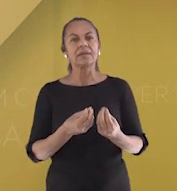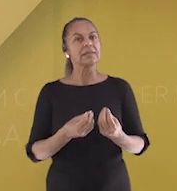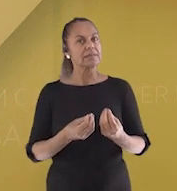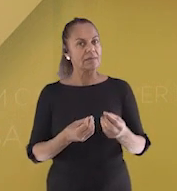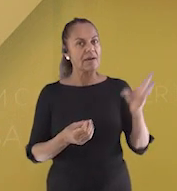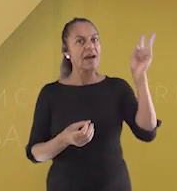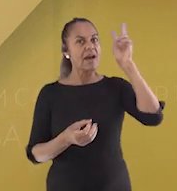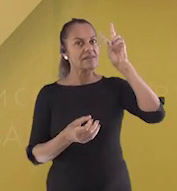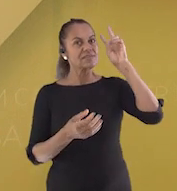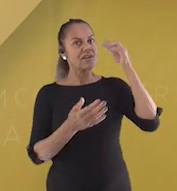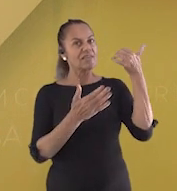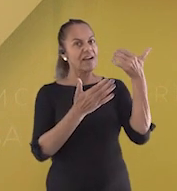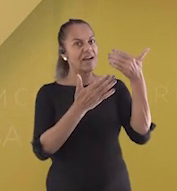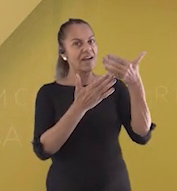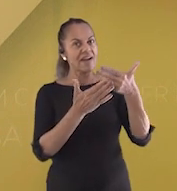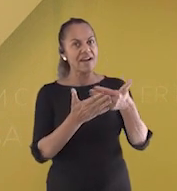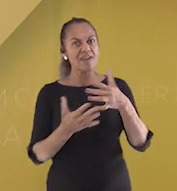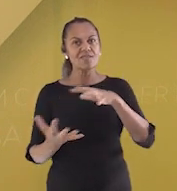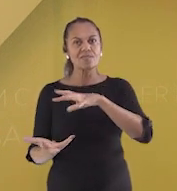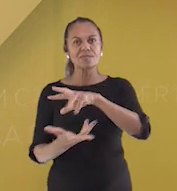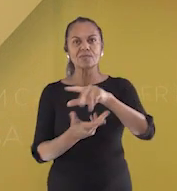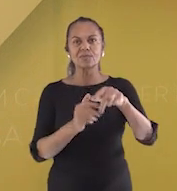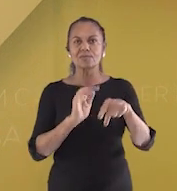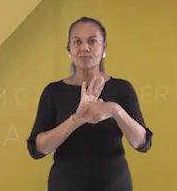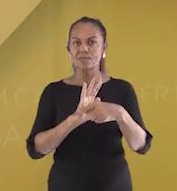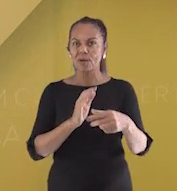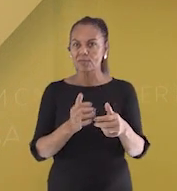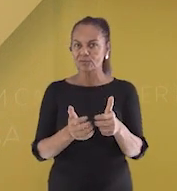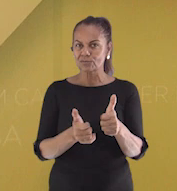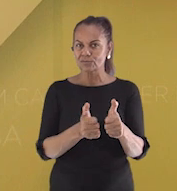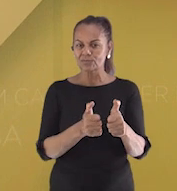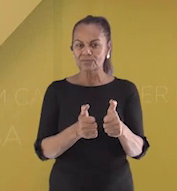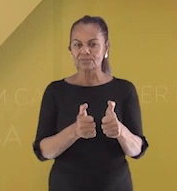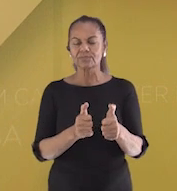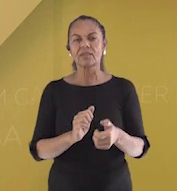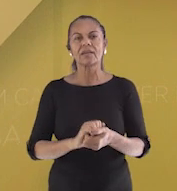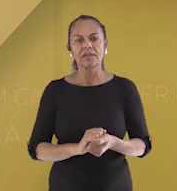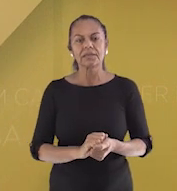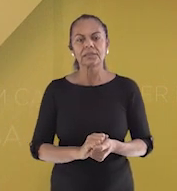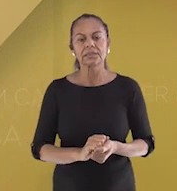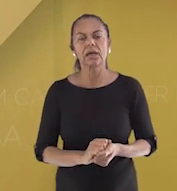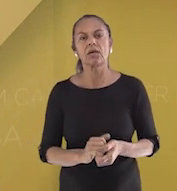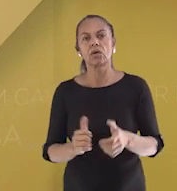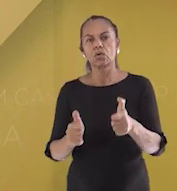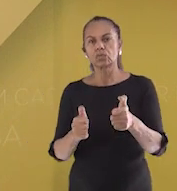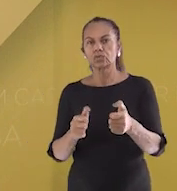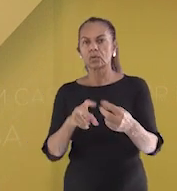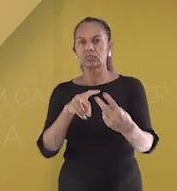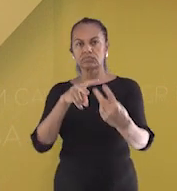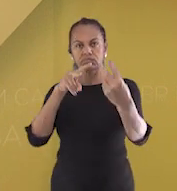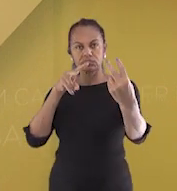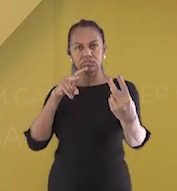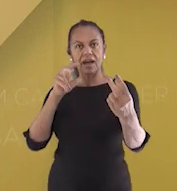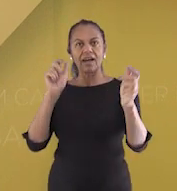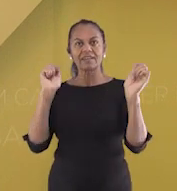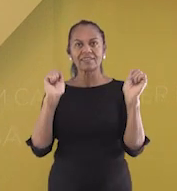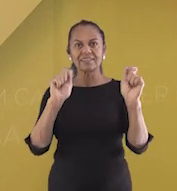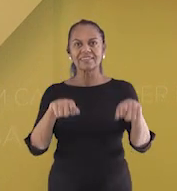respondendo a essas perguntas, os jogos online são os jogos eletrônicos que podem ser jogados pela internet.